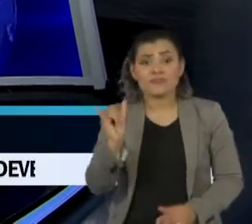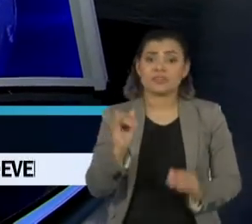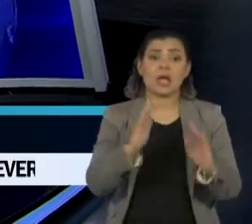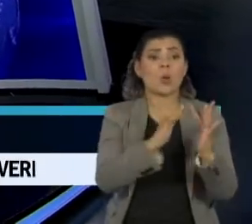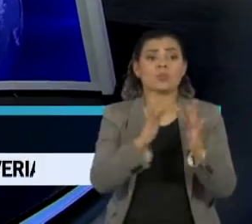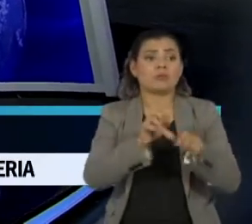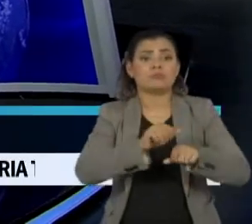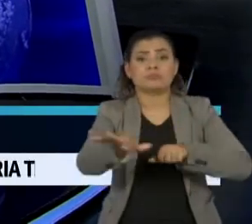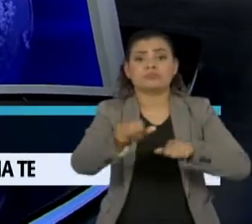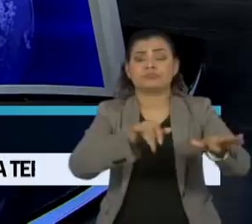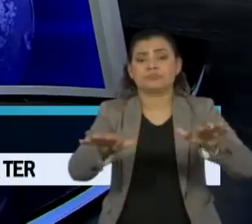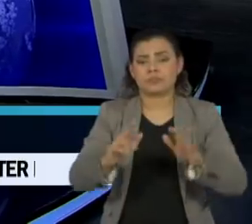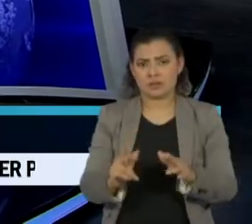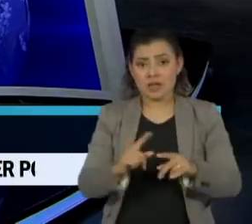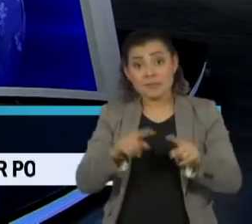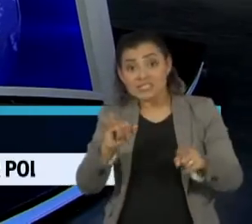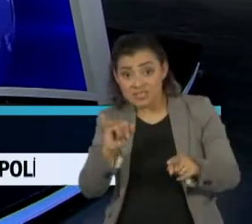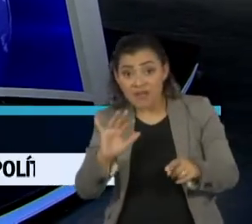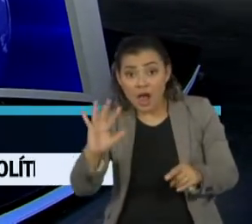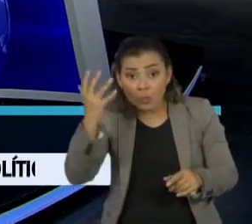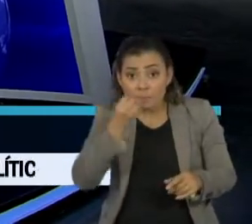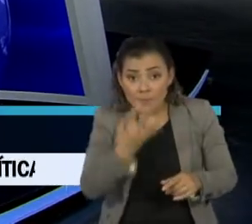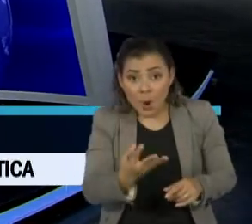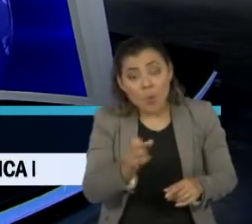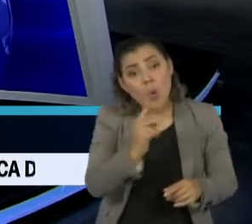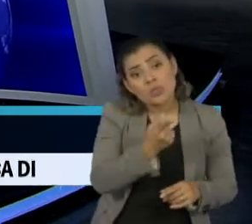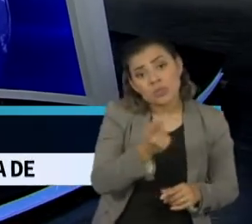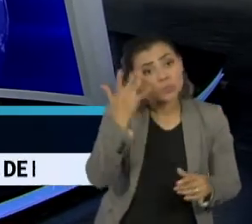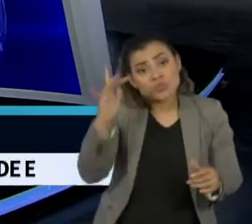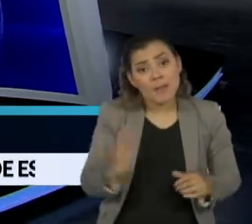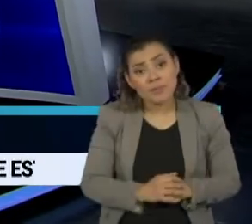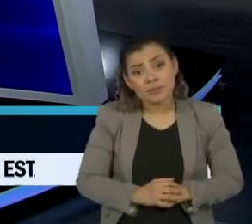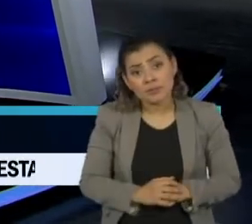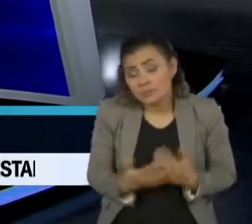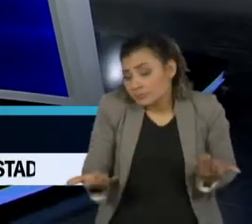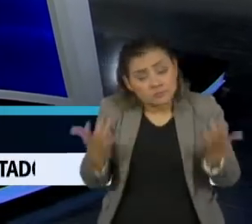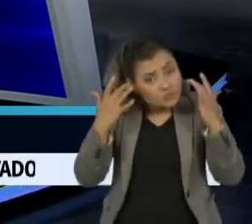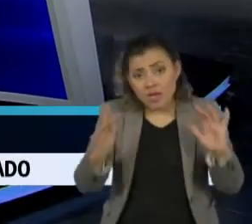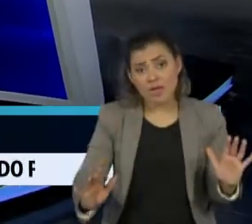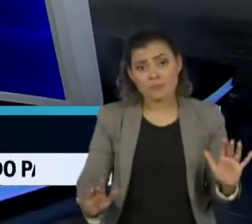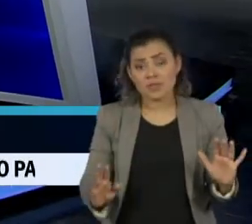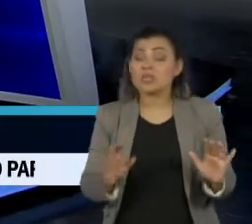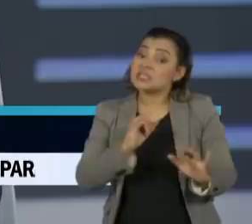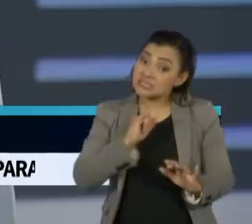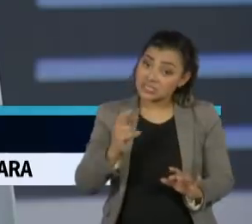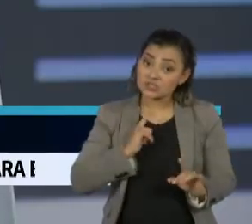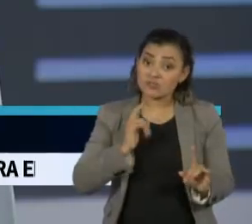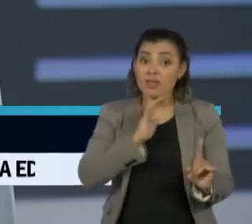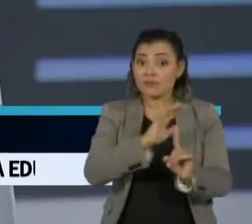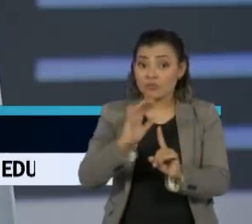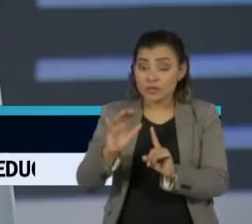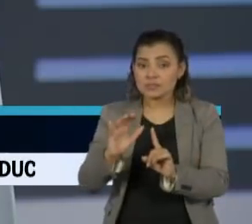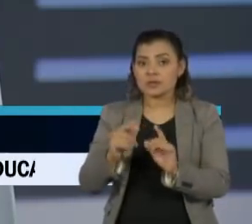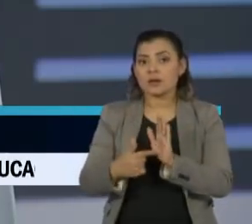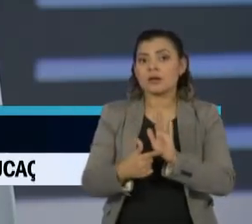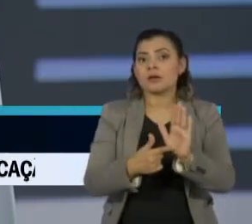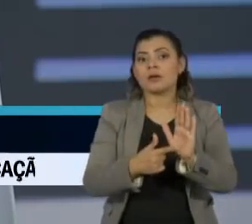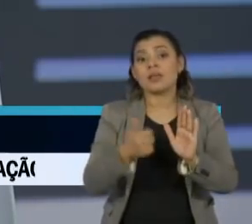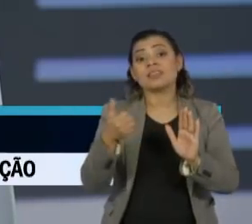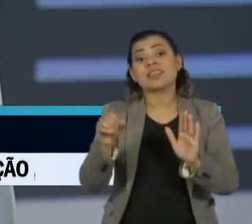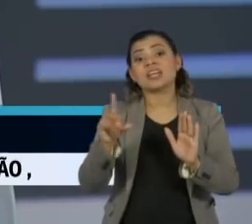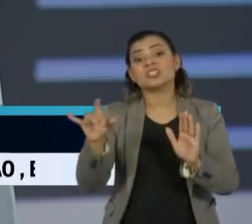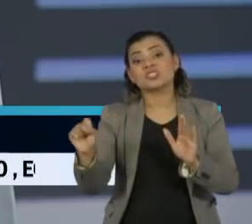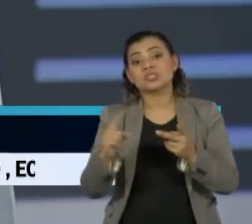contágio. Se vai funcionar ou não, você não consegue prever. E, aliás, se tiver algum efeito, ele vai se manifestar daqui a 10